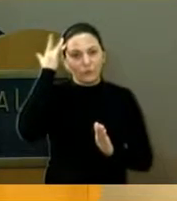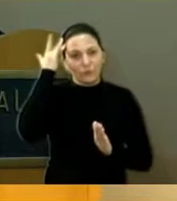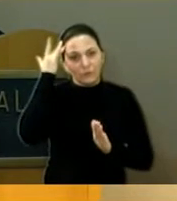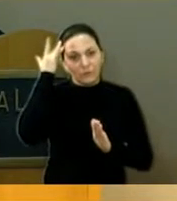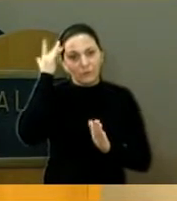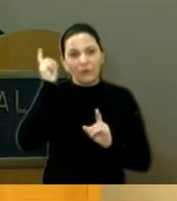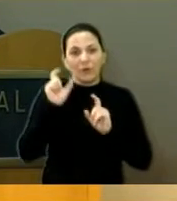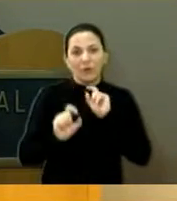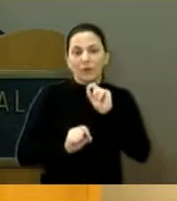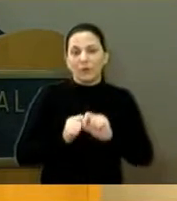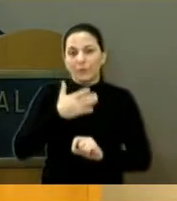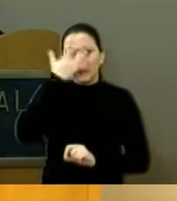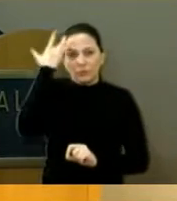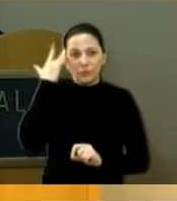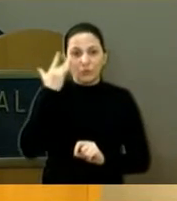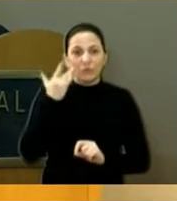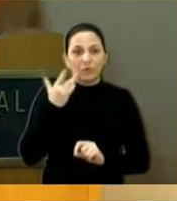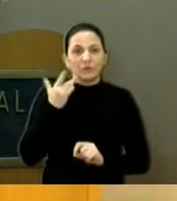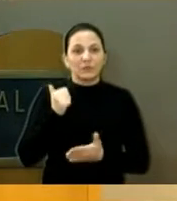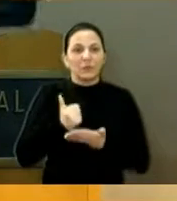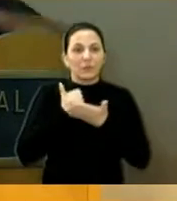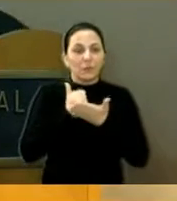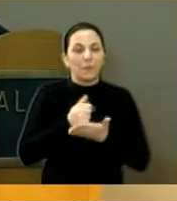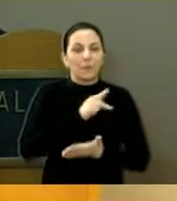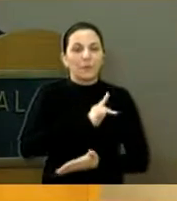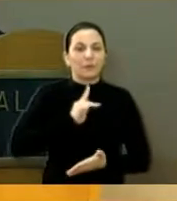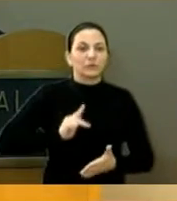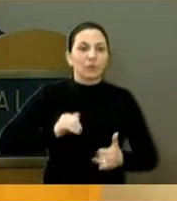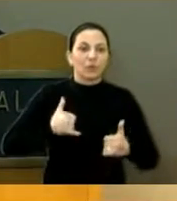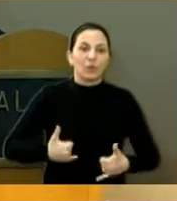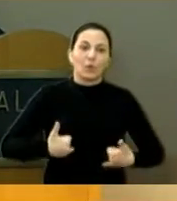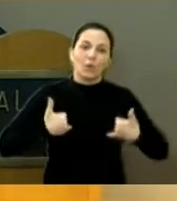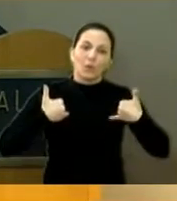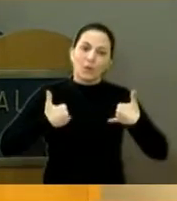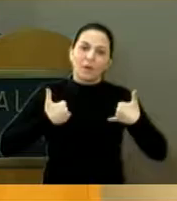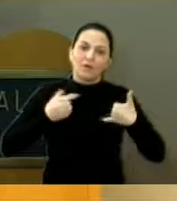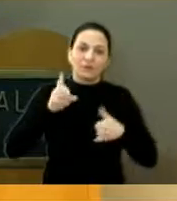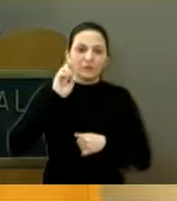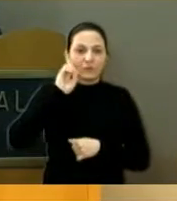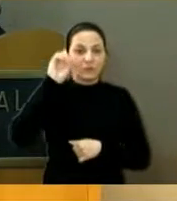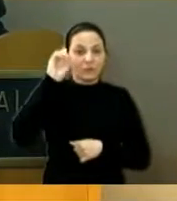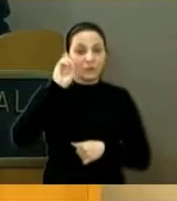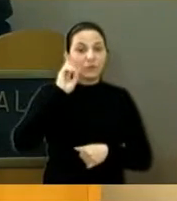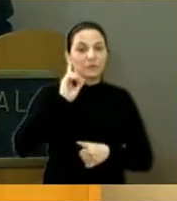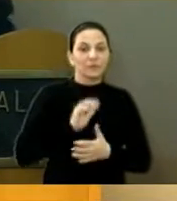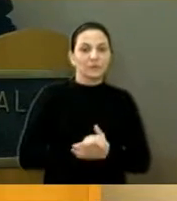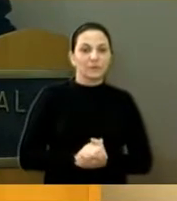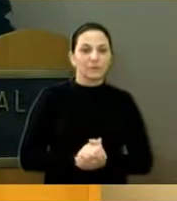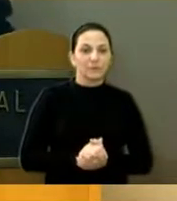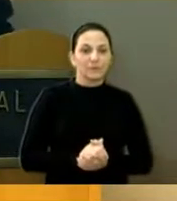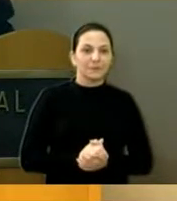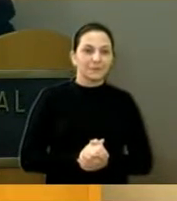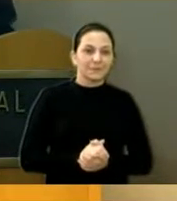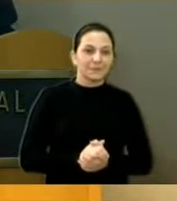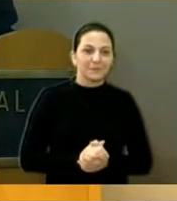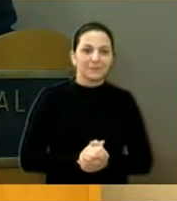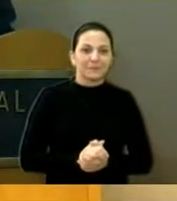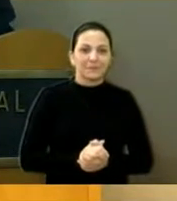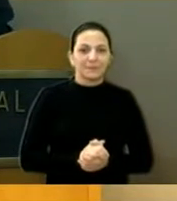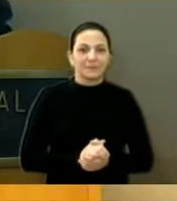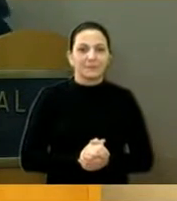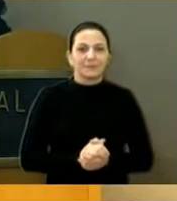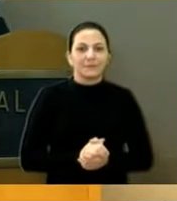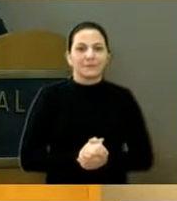presbidos, inclusive, eu fico muito contente nesse dia, honrado, mais um minuto, presidente? Mais um minuto, presidente?